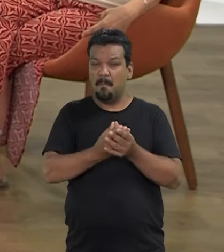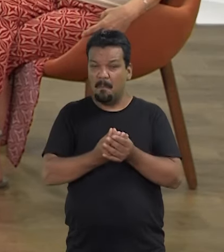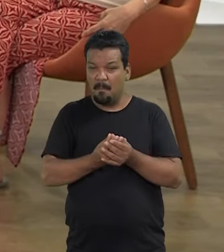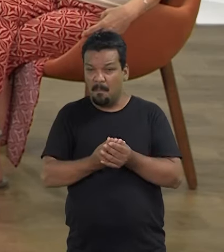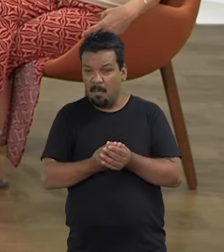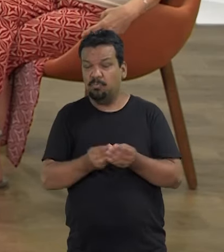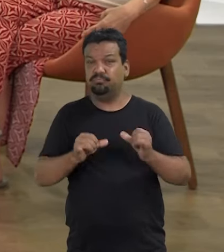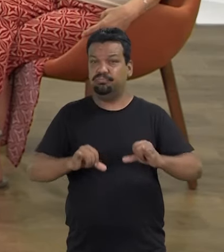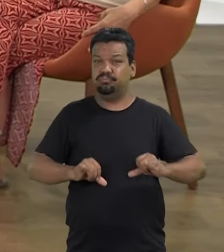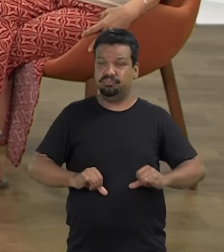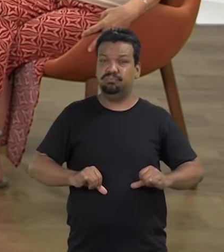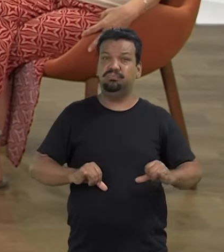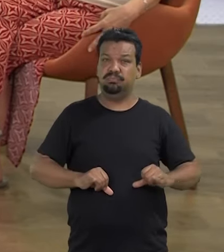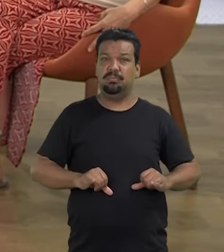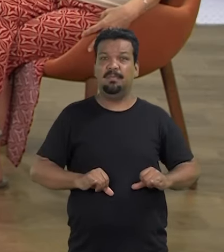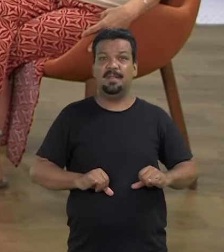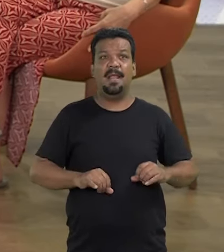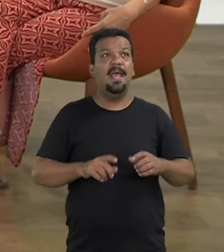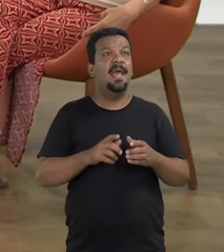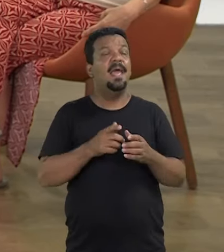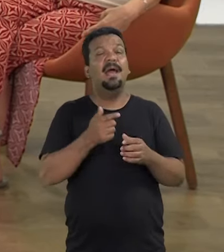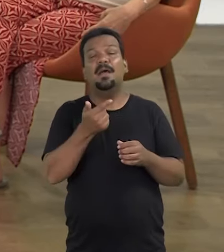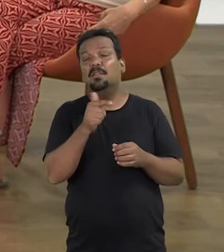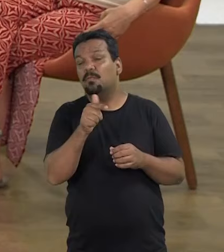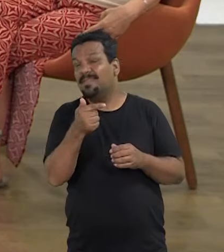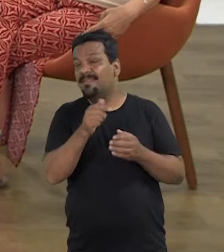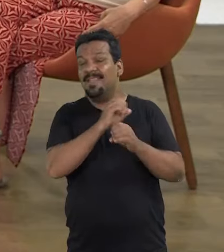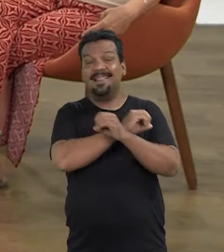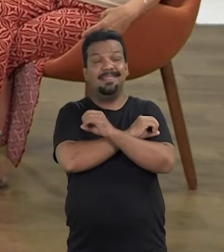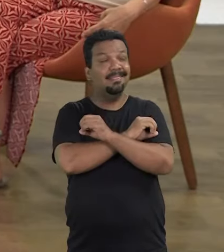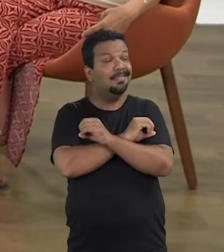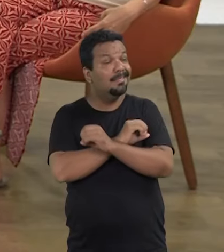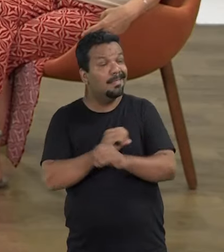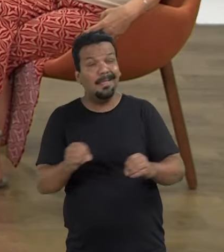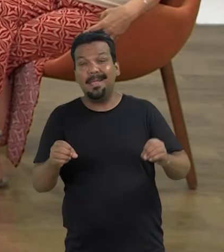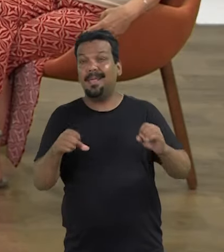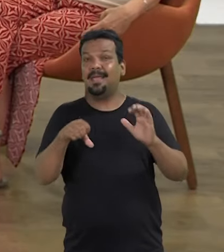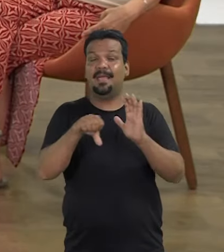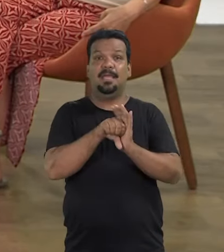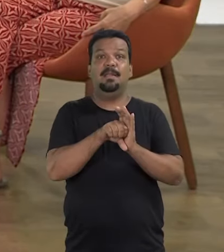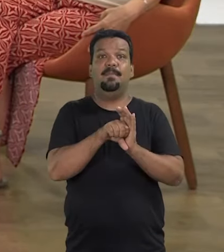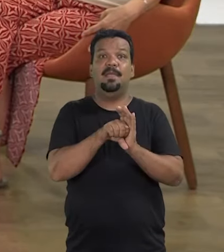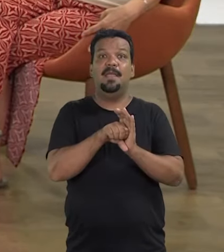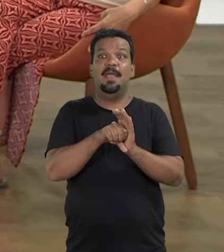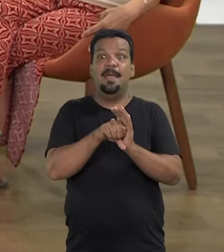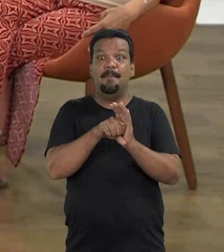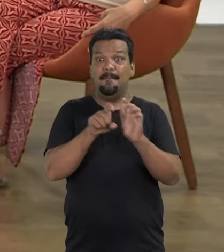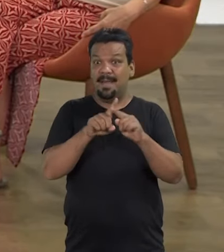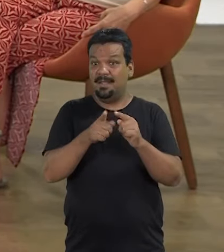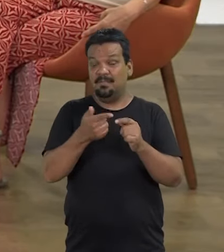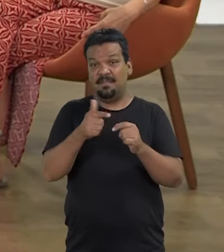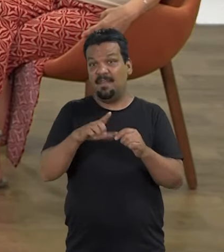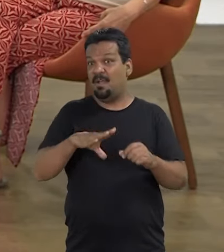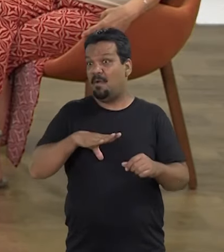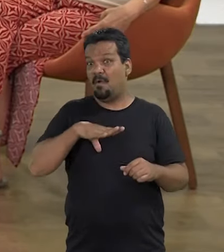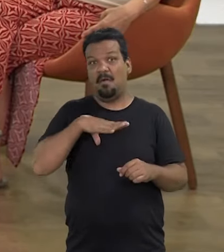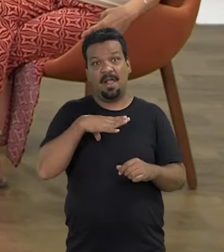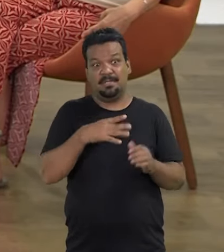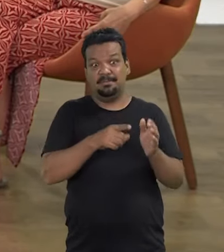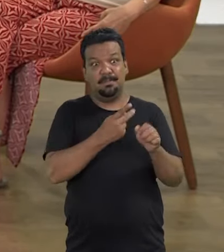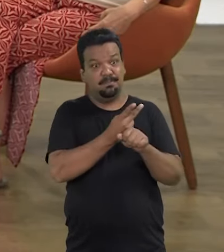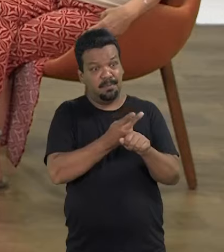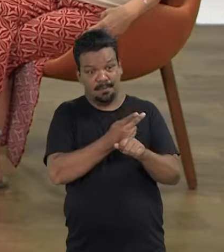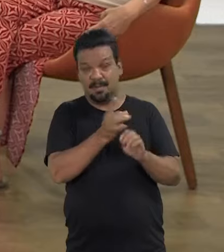Aí foi. Está certo? Ela não cometeu nenhum crime. Tanto é que não tiveram coragem de caçar os direitos